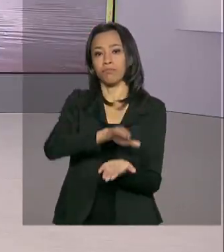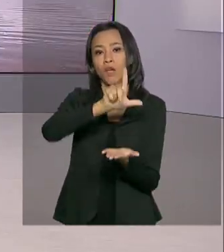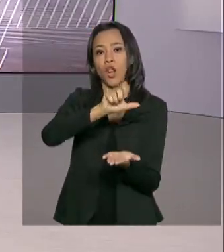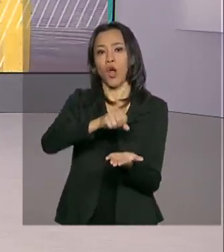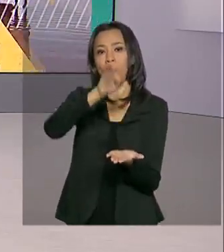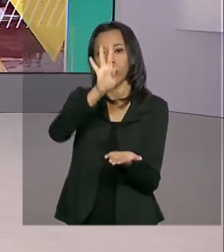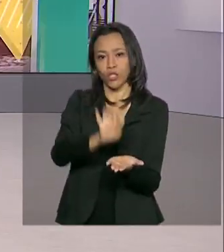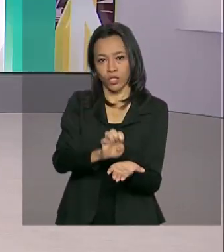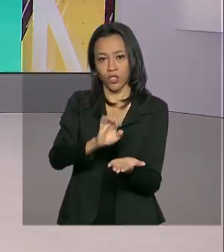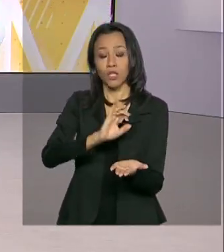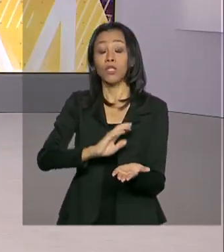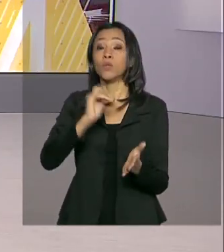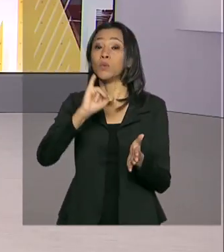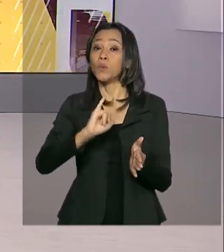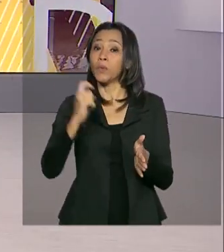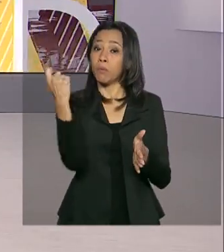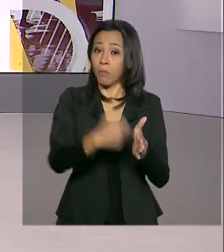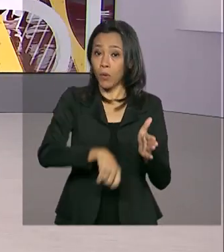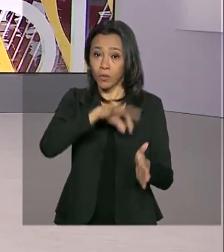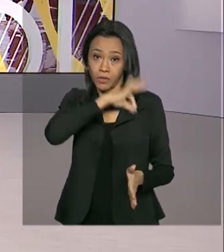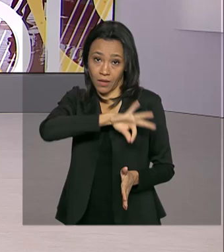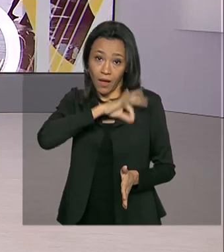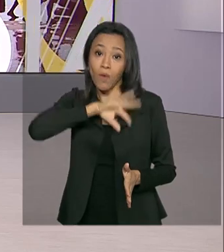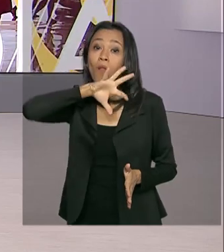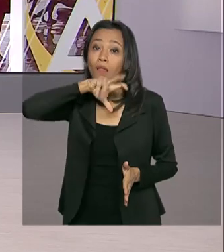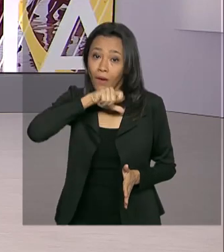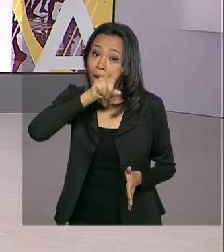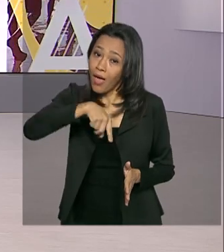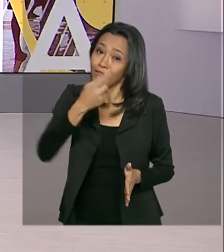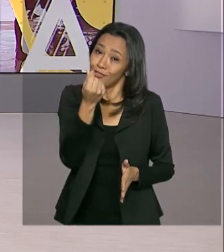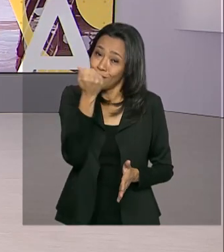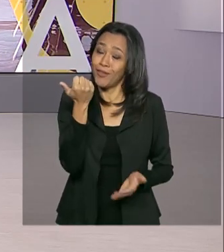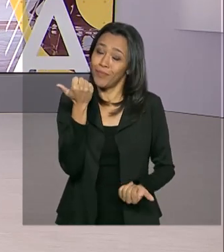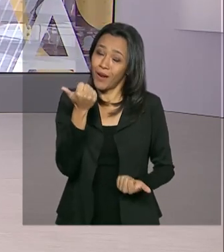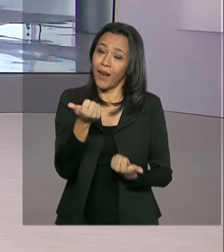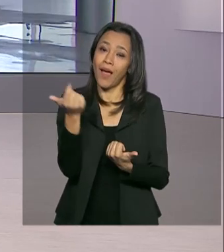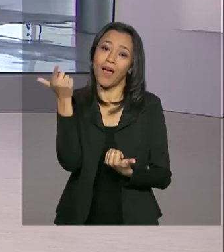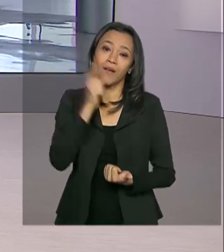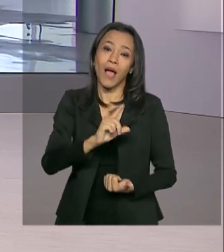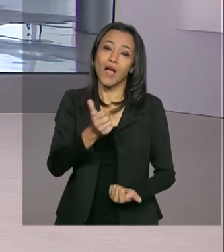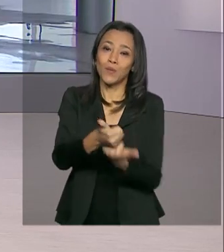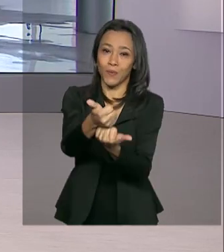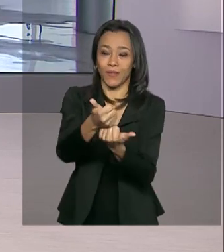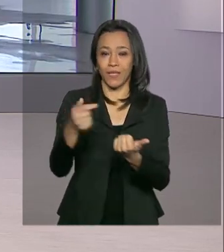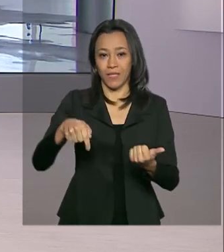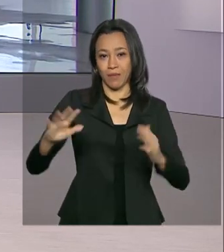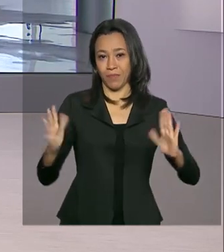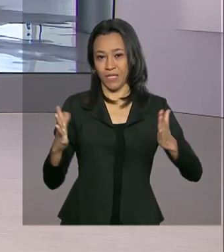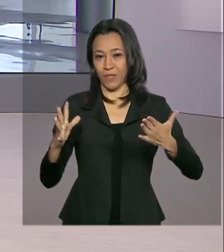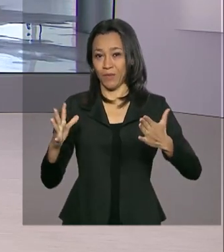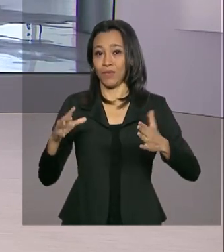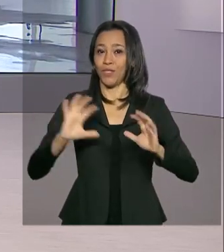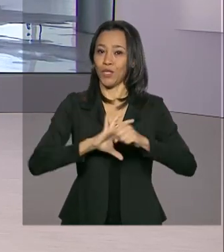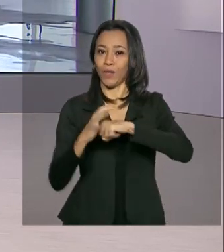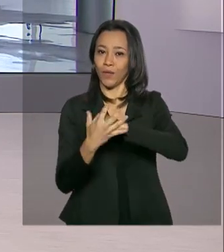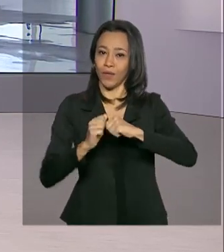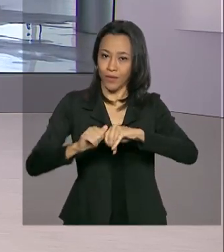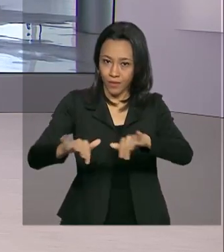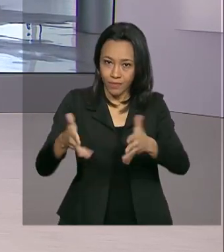renda. É mais dinheiro no bolso do consumidor para ajudar nessa crise. Vamos saber os detalhes, então, com Luciana Colares de Holanda. Lu, bom dia.